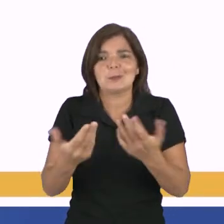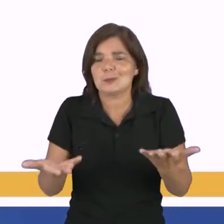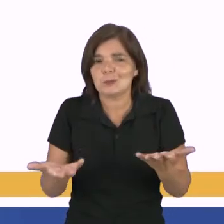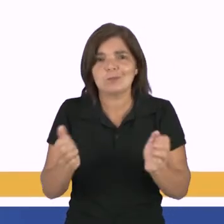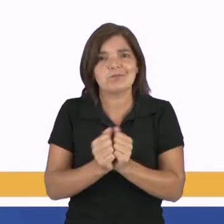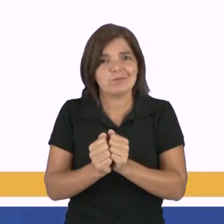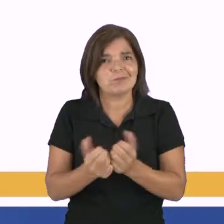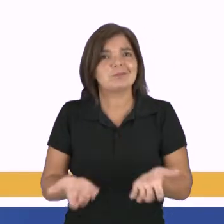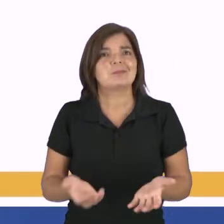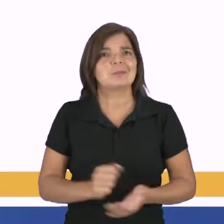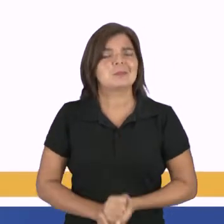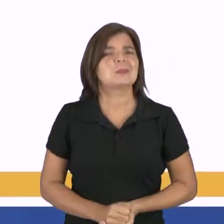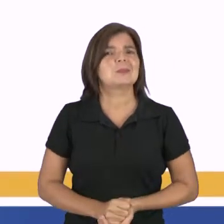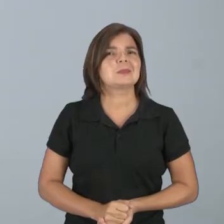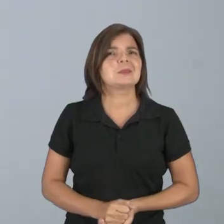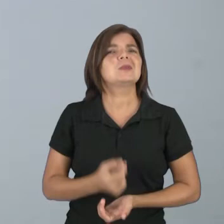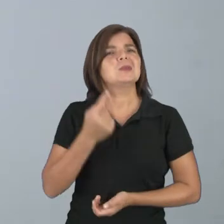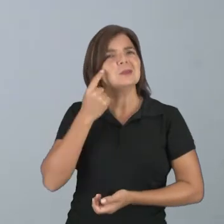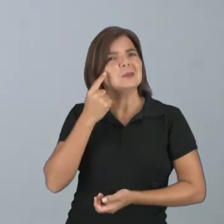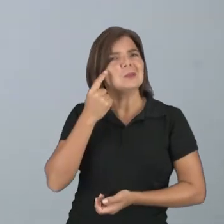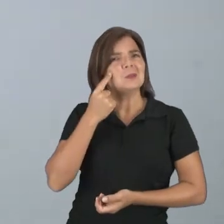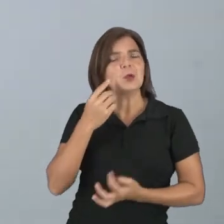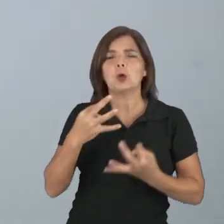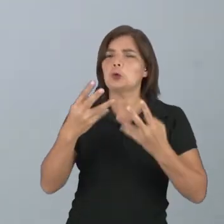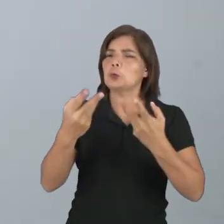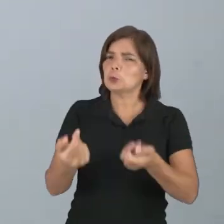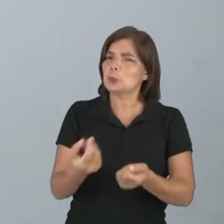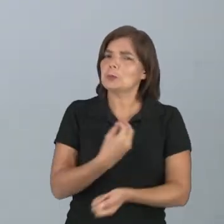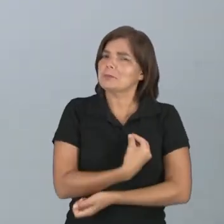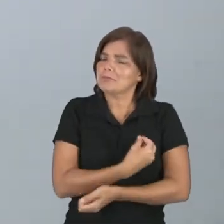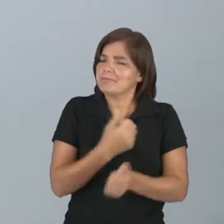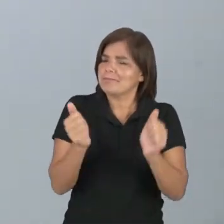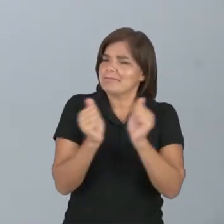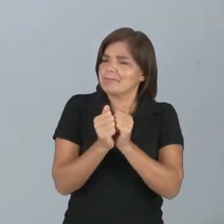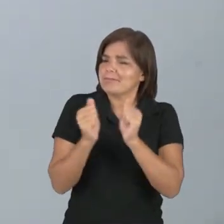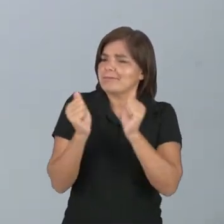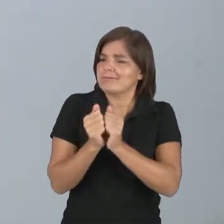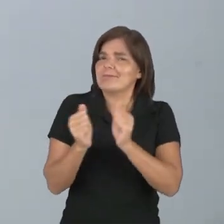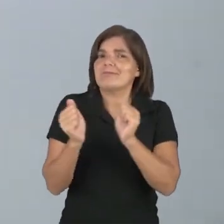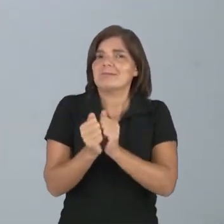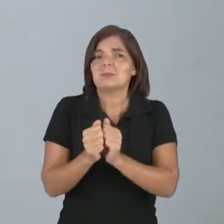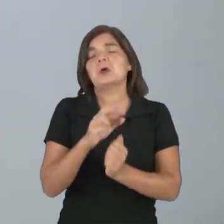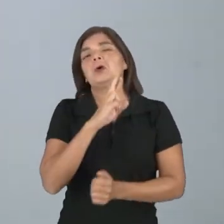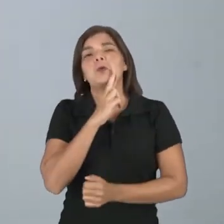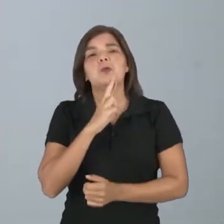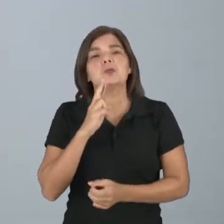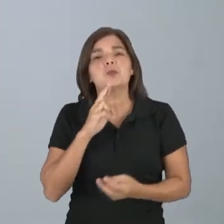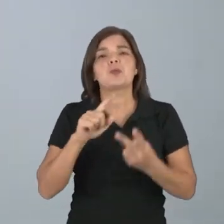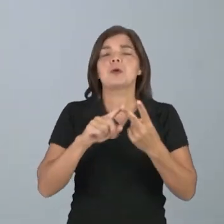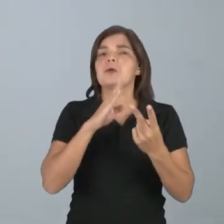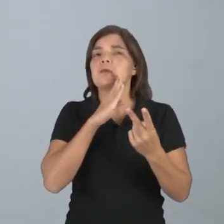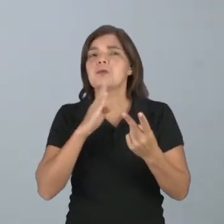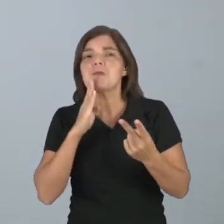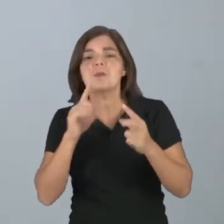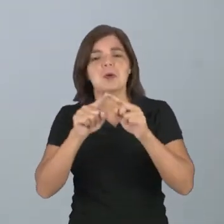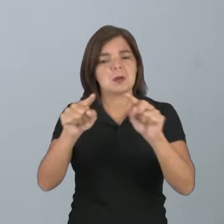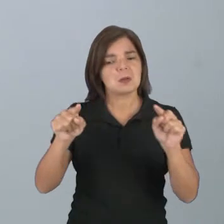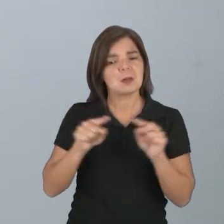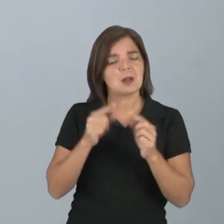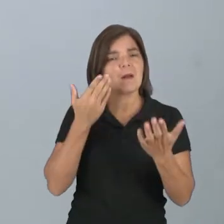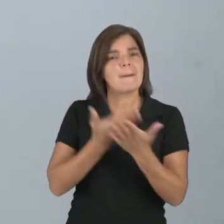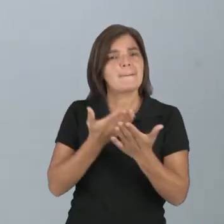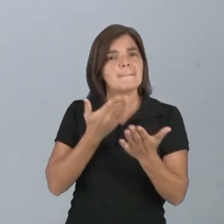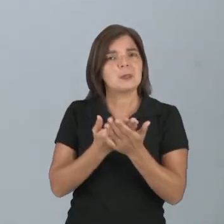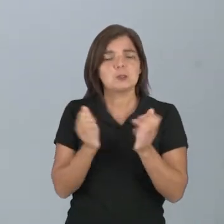inteiramente junto. Já pensou nisso? Está todo mundo ali pertinho, seja num restaurante, num bar, na sala de aula, estão tudo